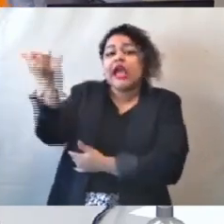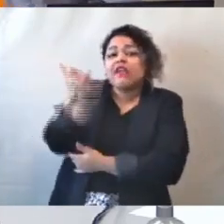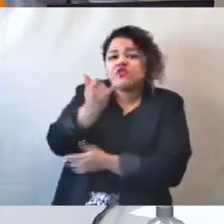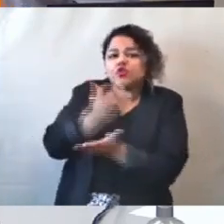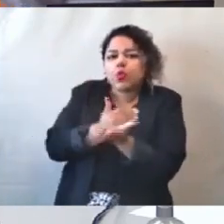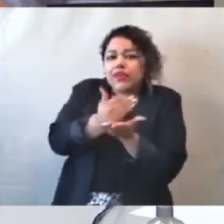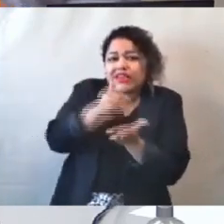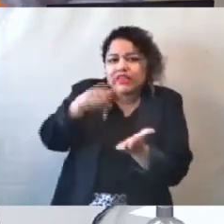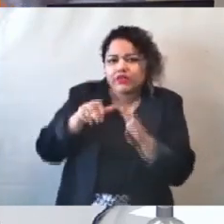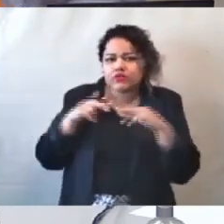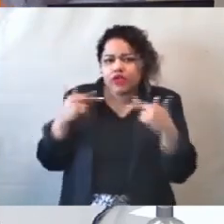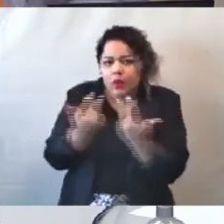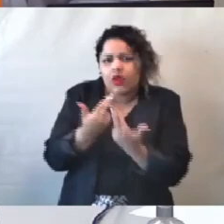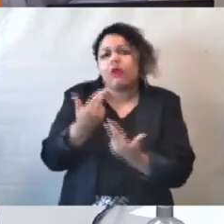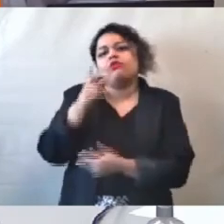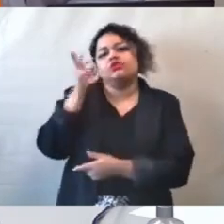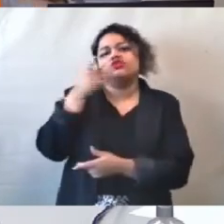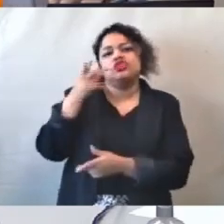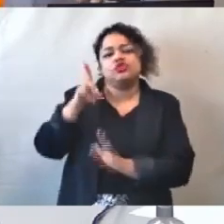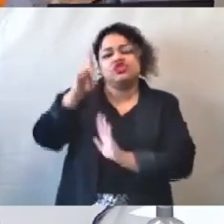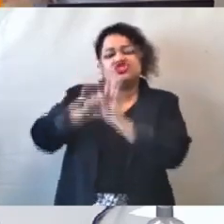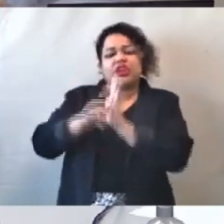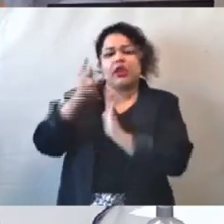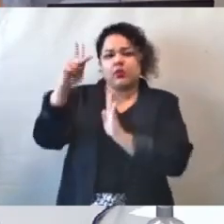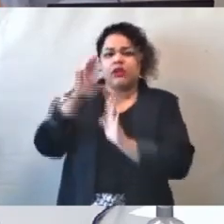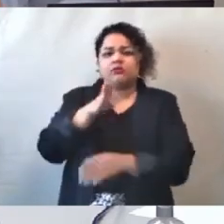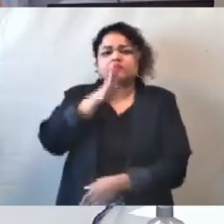mesmo optou pela faculdade legal de permanecer em silêncio.